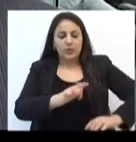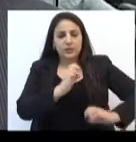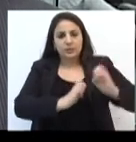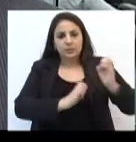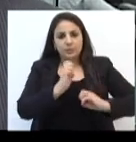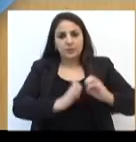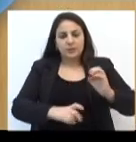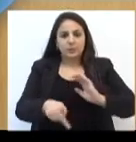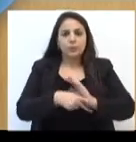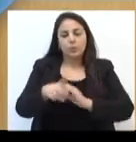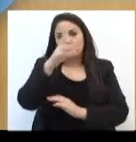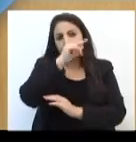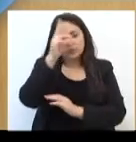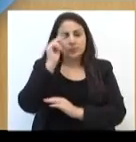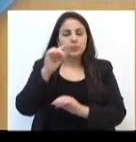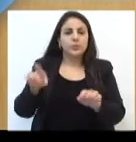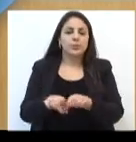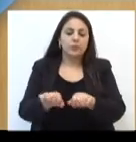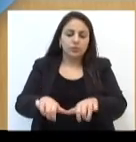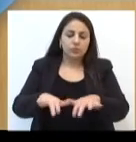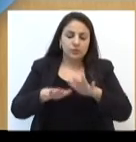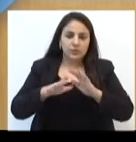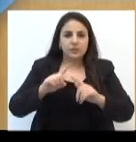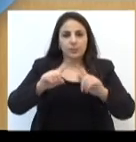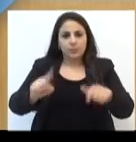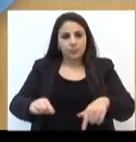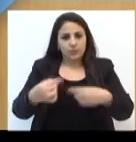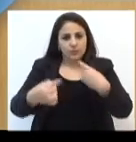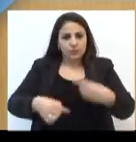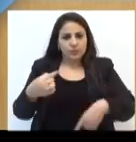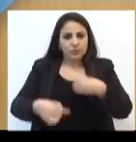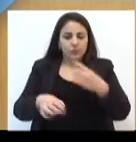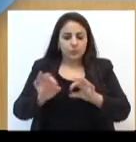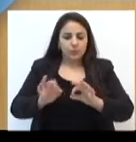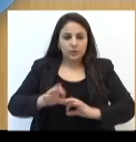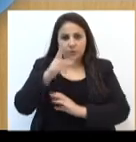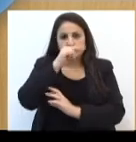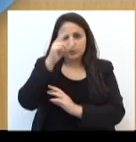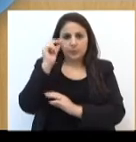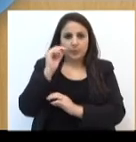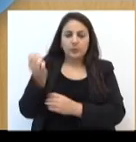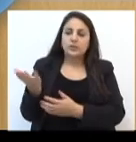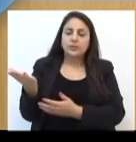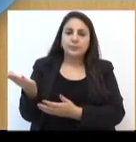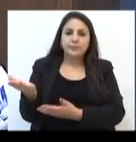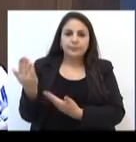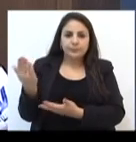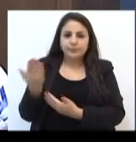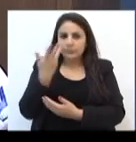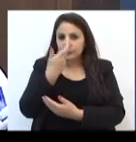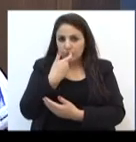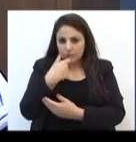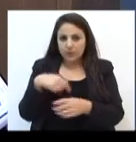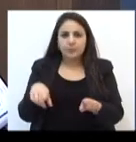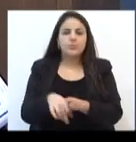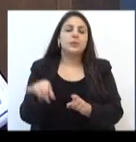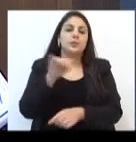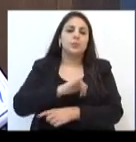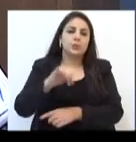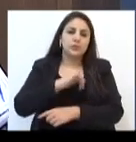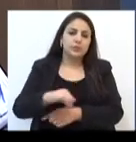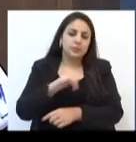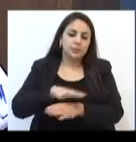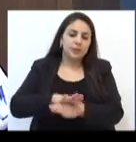limpeza do município. A audiência pública debate o plano municipal da infância e da juventude. Um plano importante